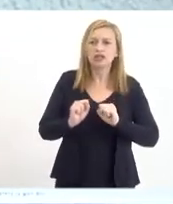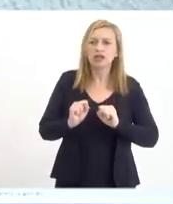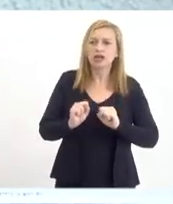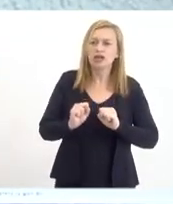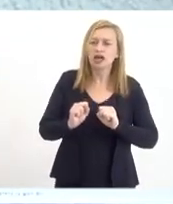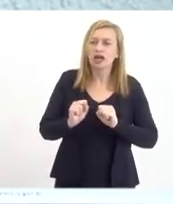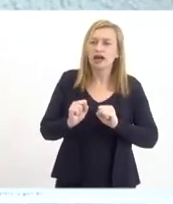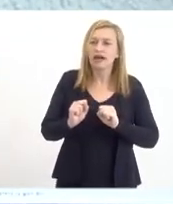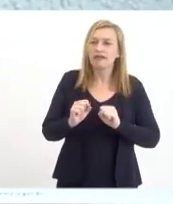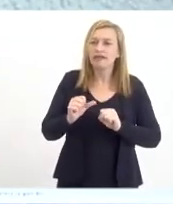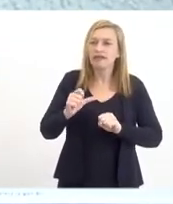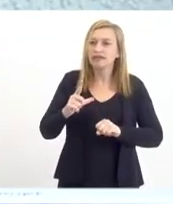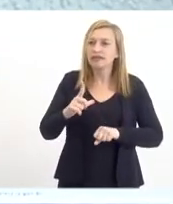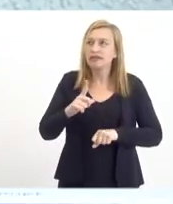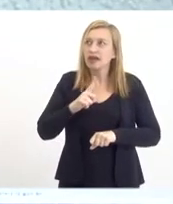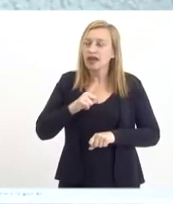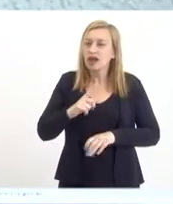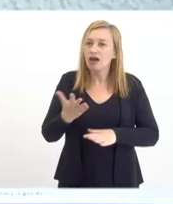atrair,